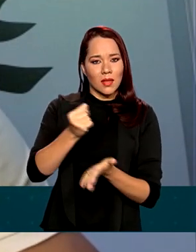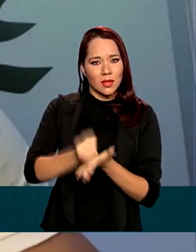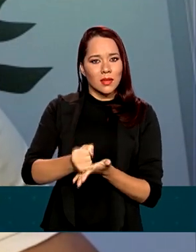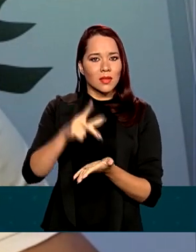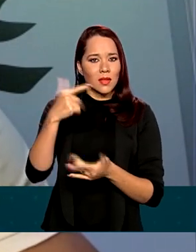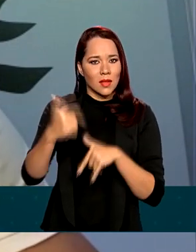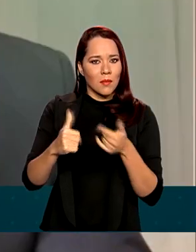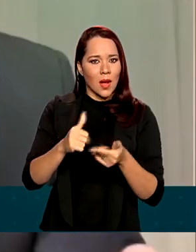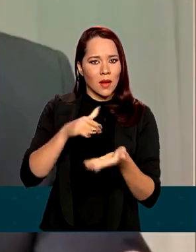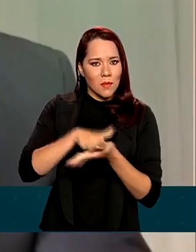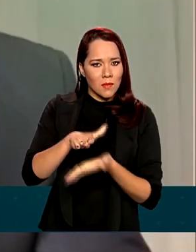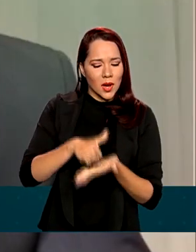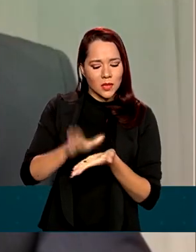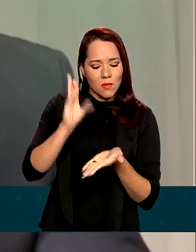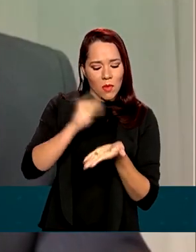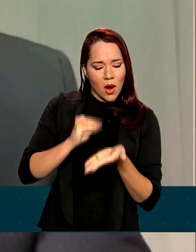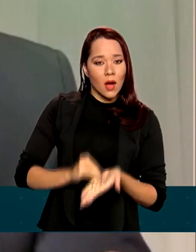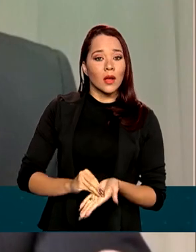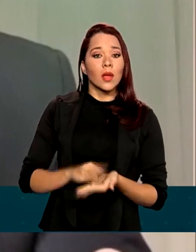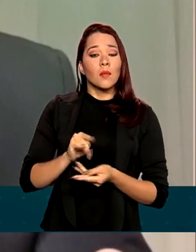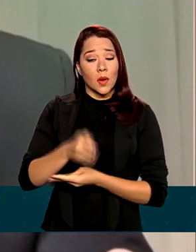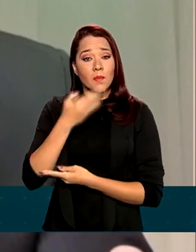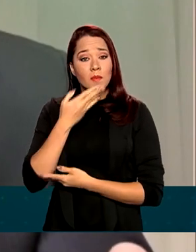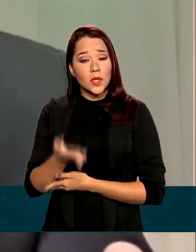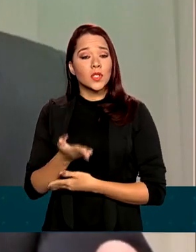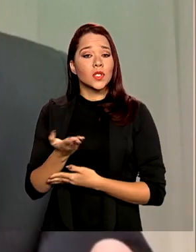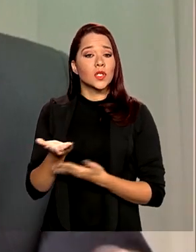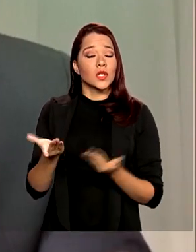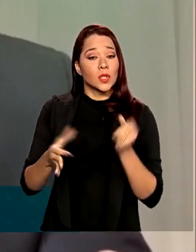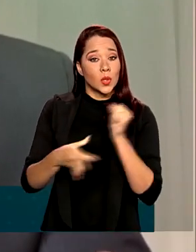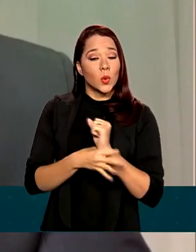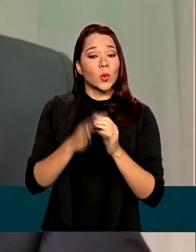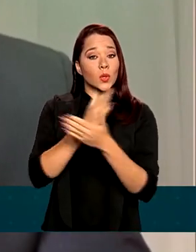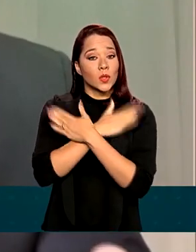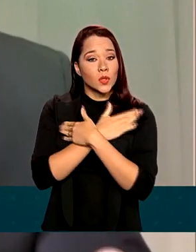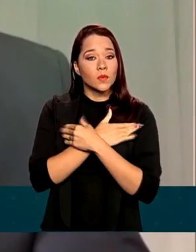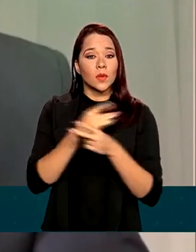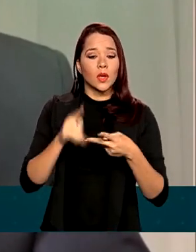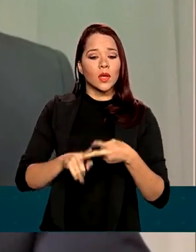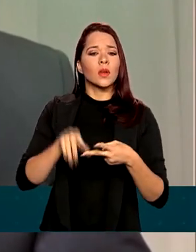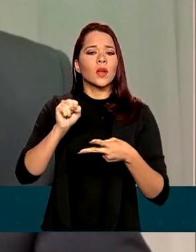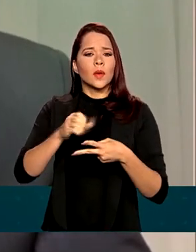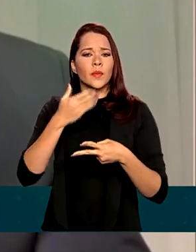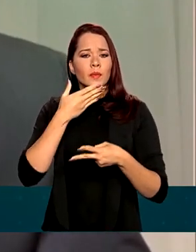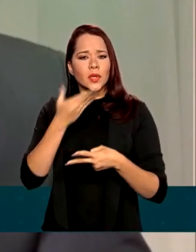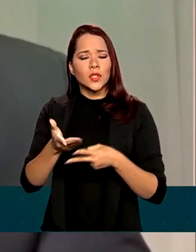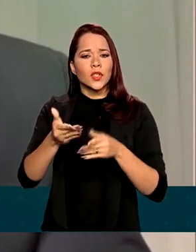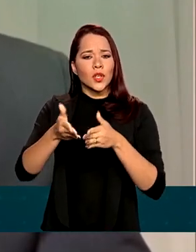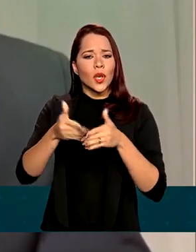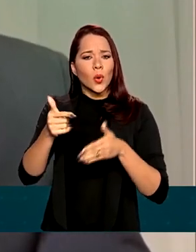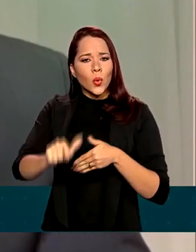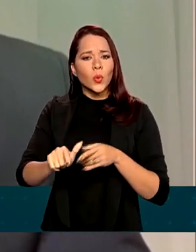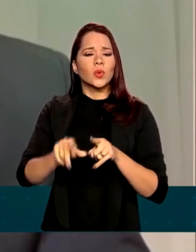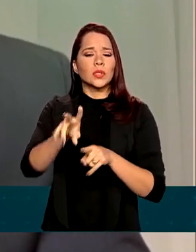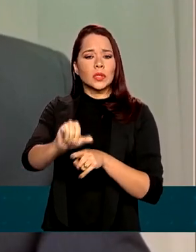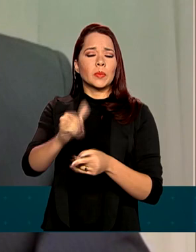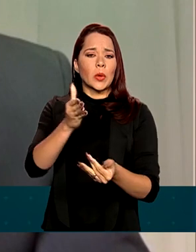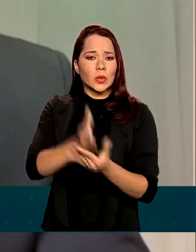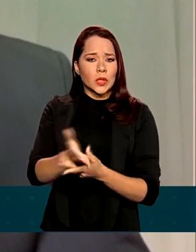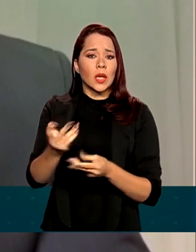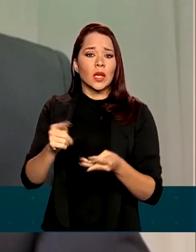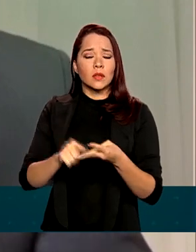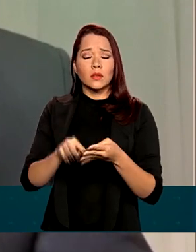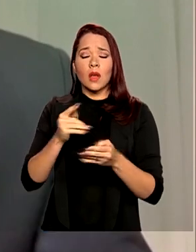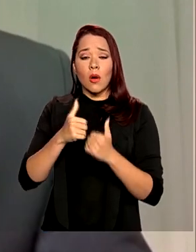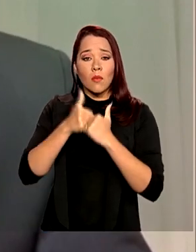trabalho impressa. Pode pedir o seguro-desemprego, ele pode fazer recursos no caso de deferimento, ele pode acompanhar o andamento do benefício